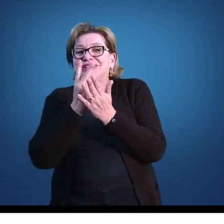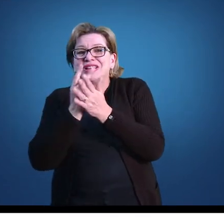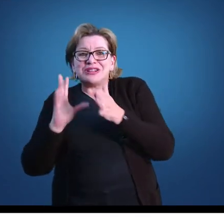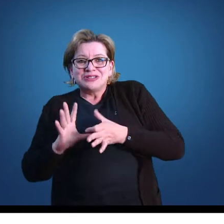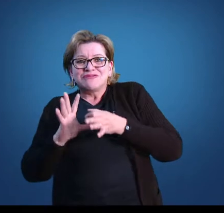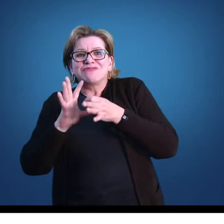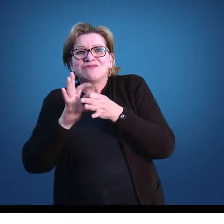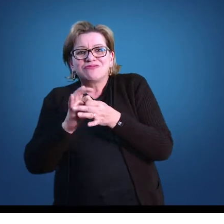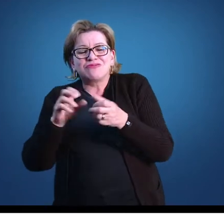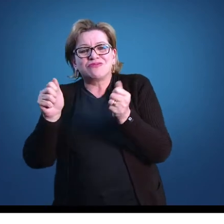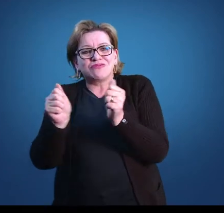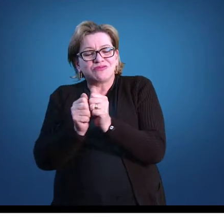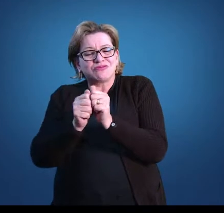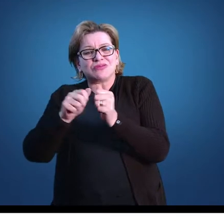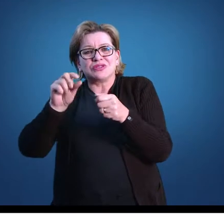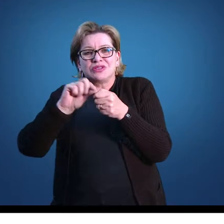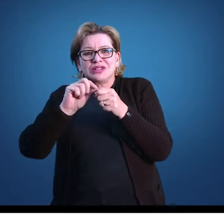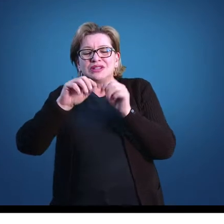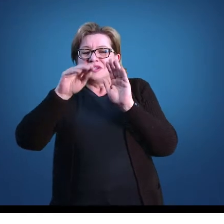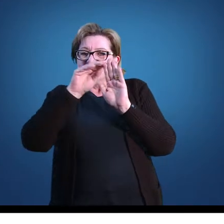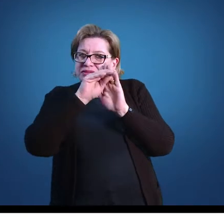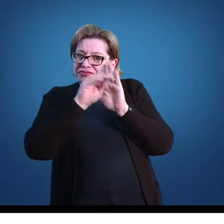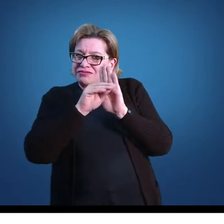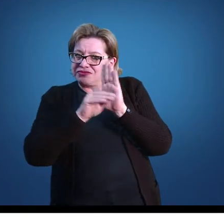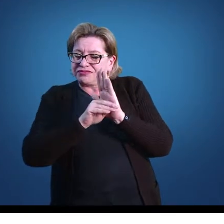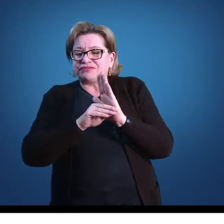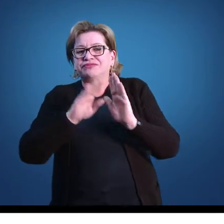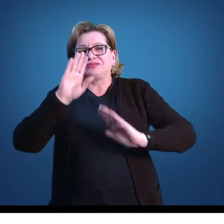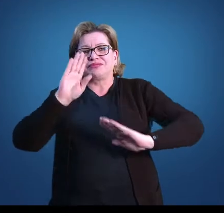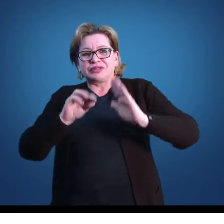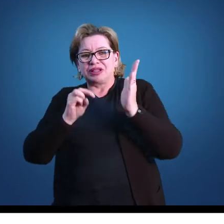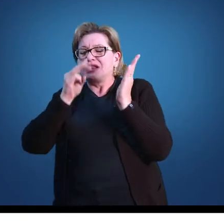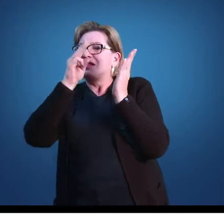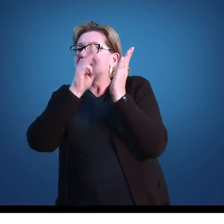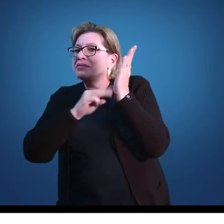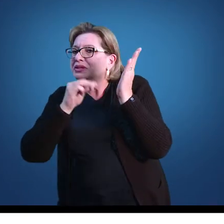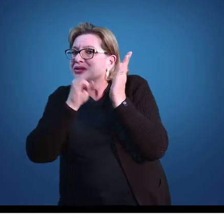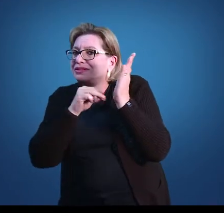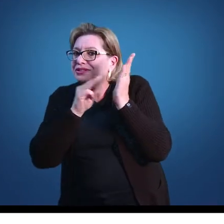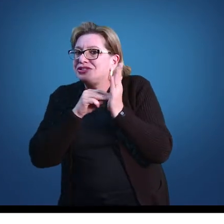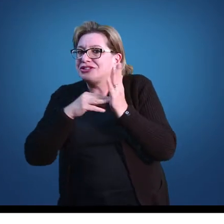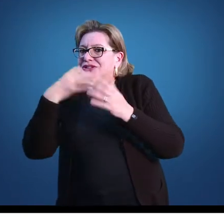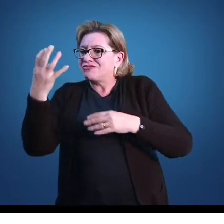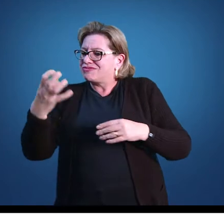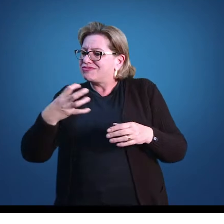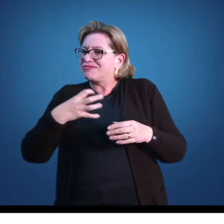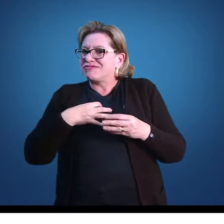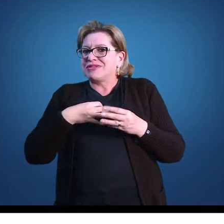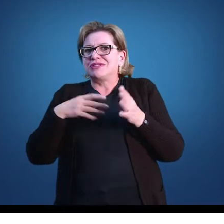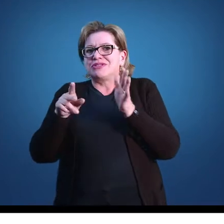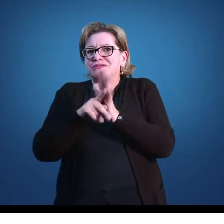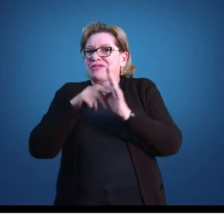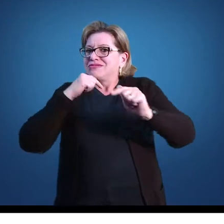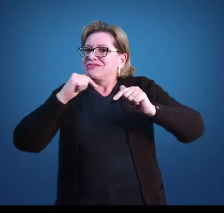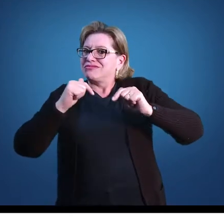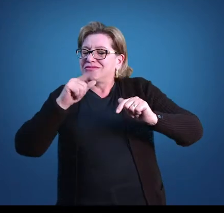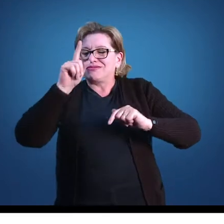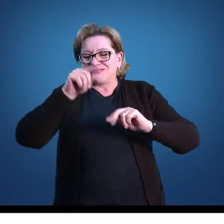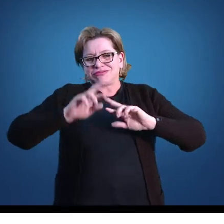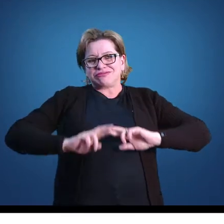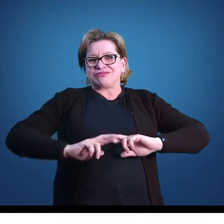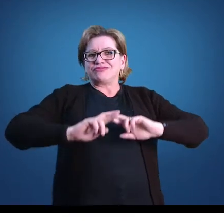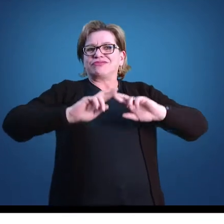planejamento em conjunto. Claro que a metodologia, a maneira com que cada uma trabalha é diferente,